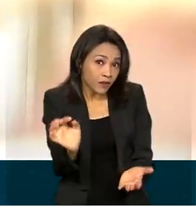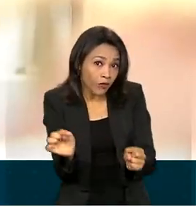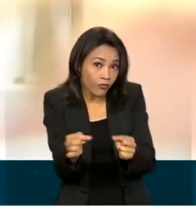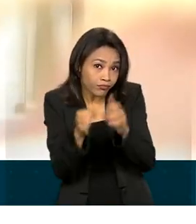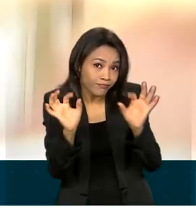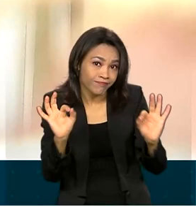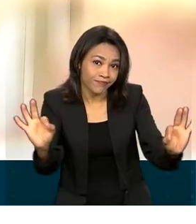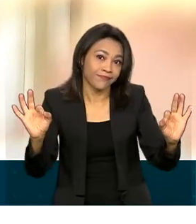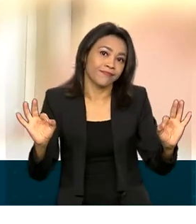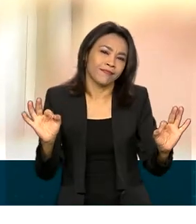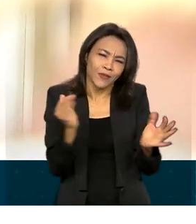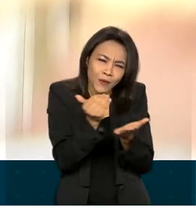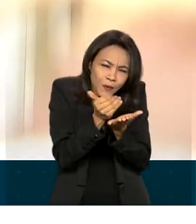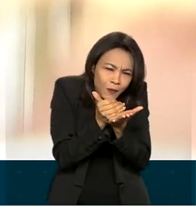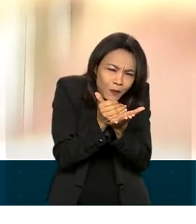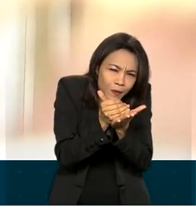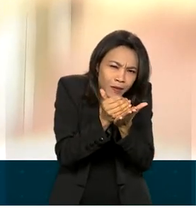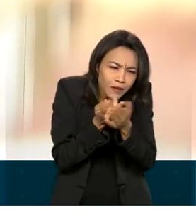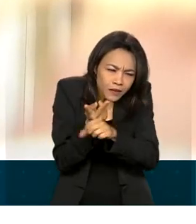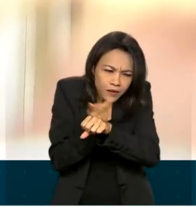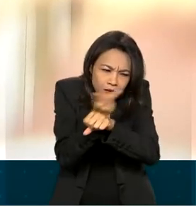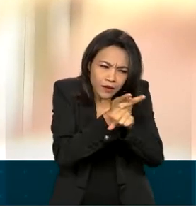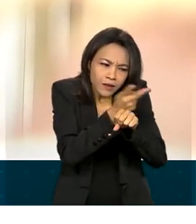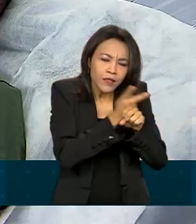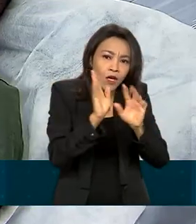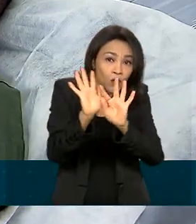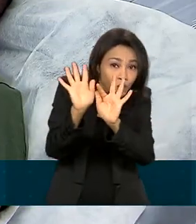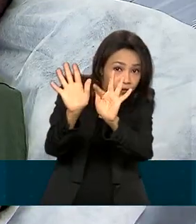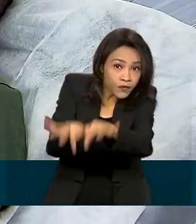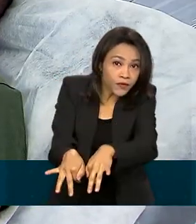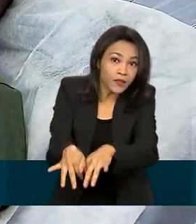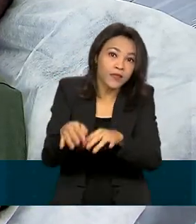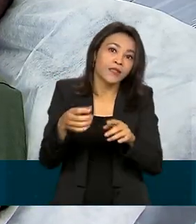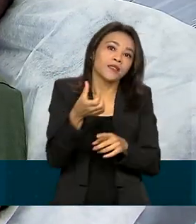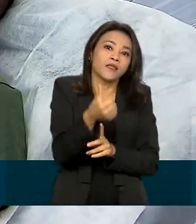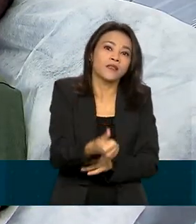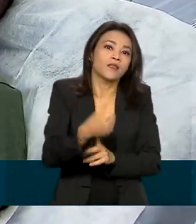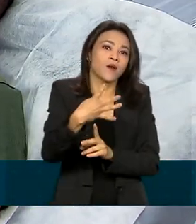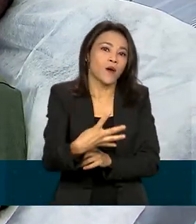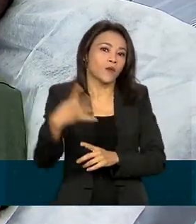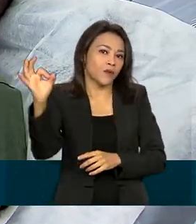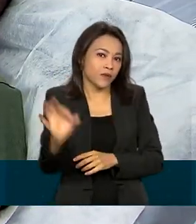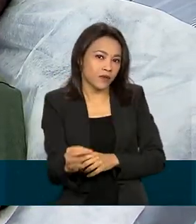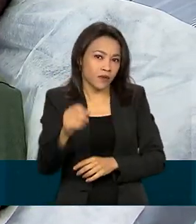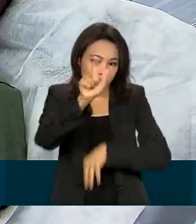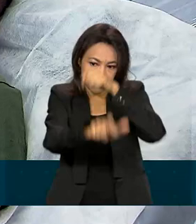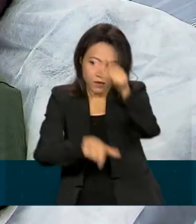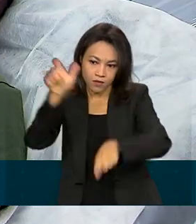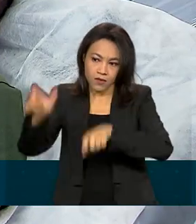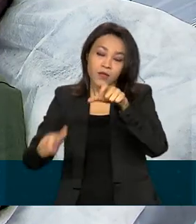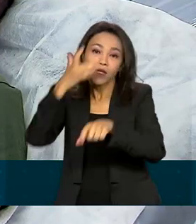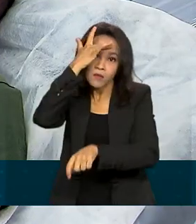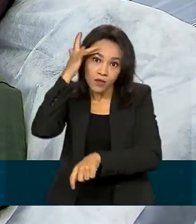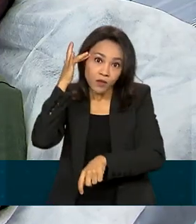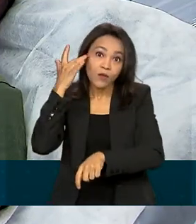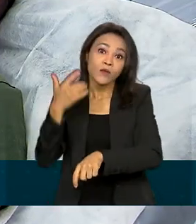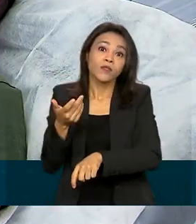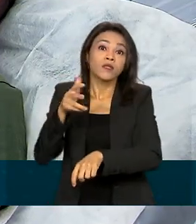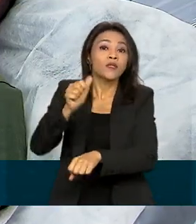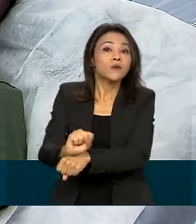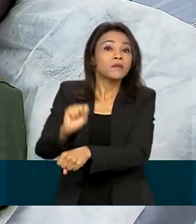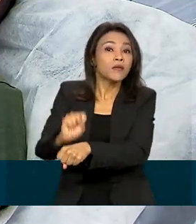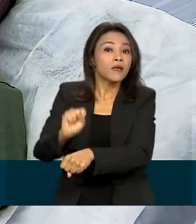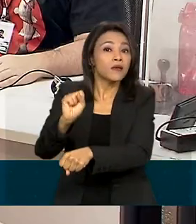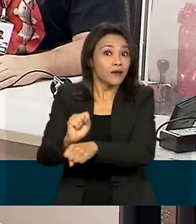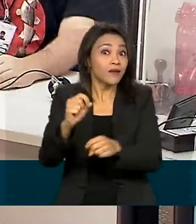ainda na fase preliminar de busca. No fim do processo, 64% dos pacientes têm um doador compatível